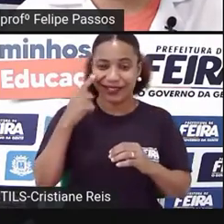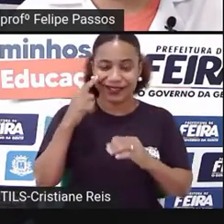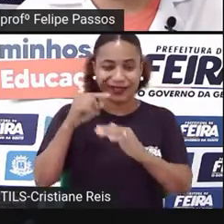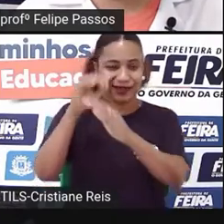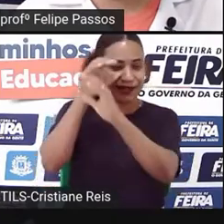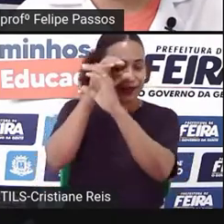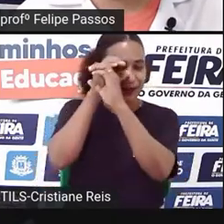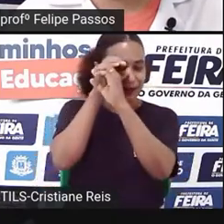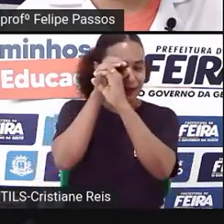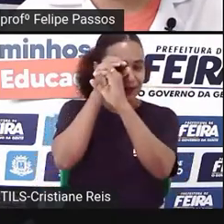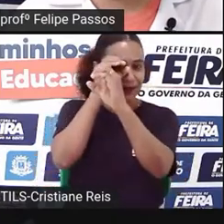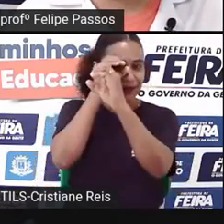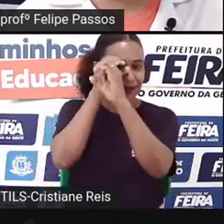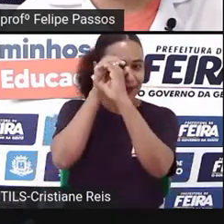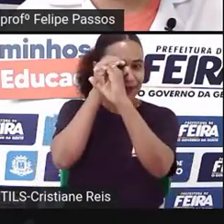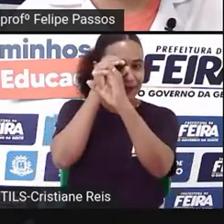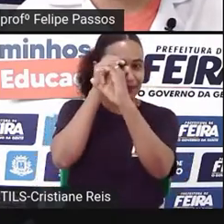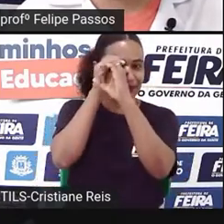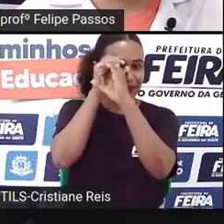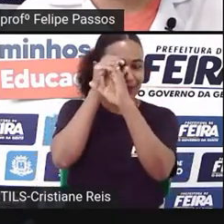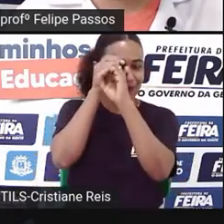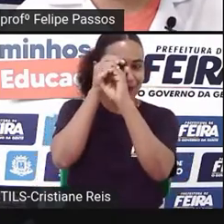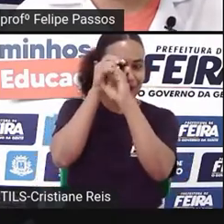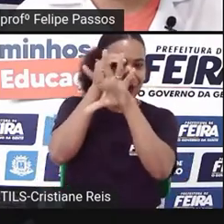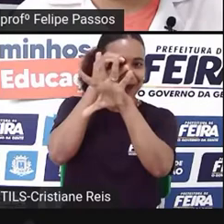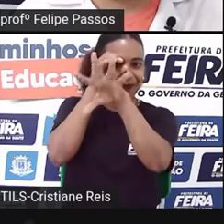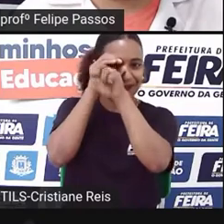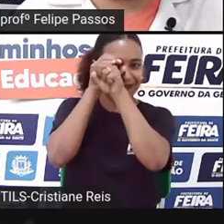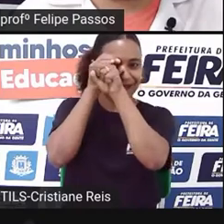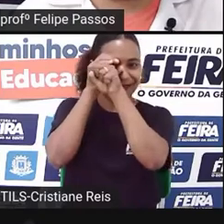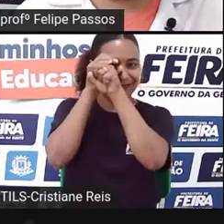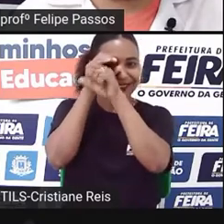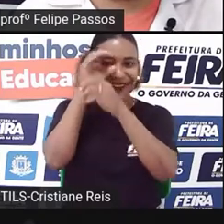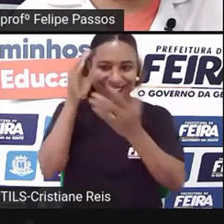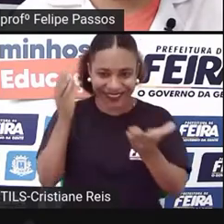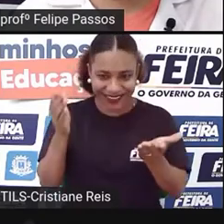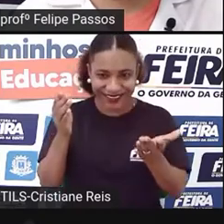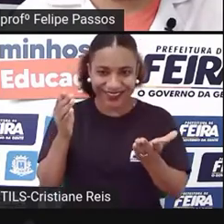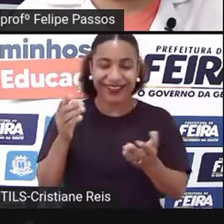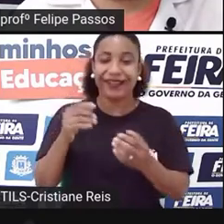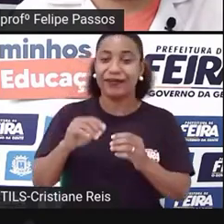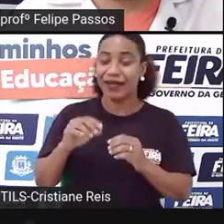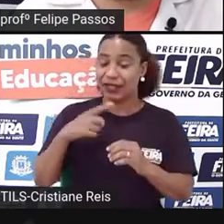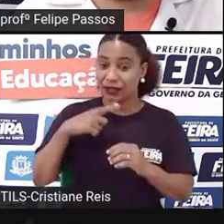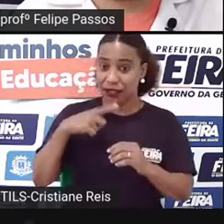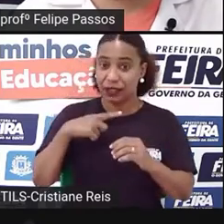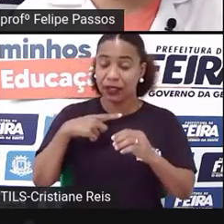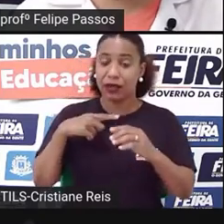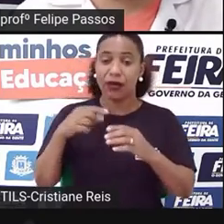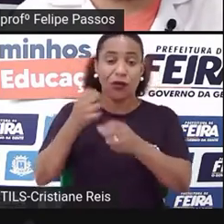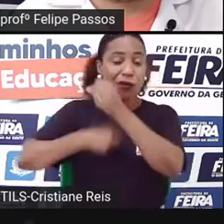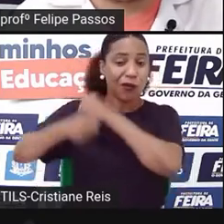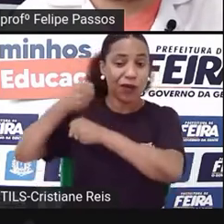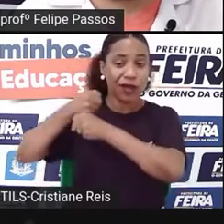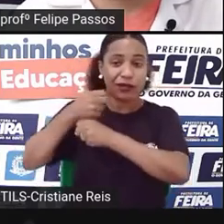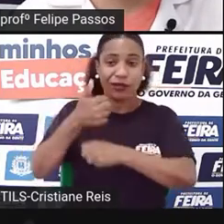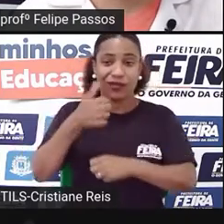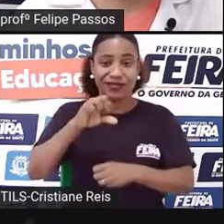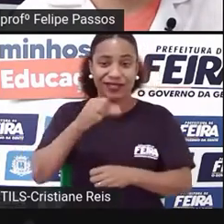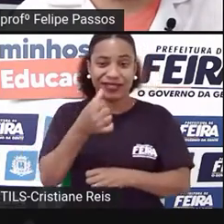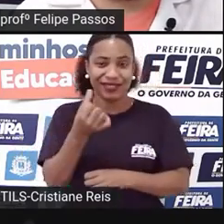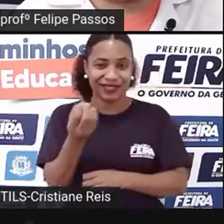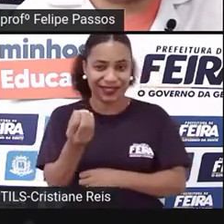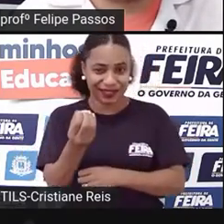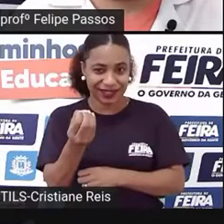um sensor. Esse sensor foi criado no meado de 1960. Não é algo novo. Só que não existia tecnologia